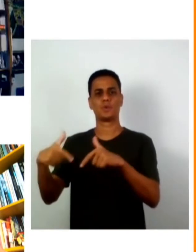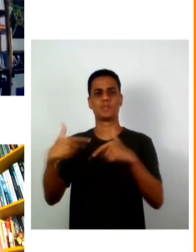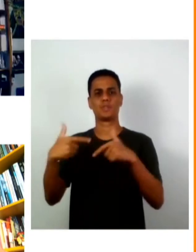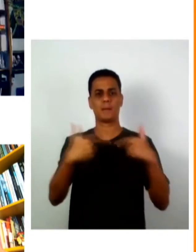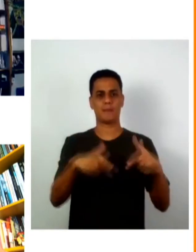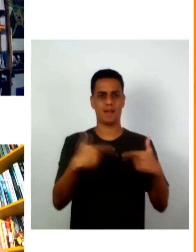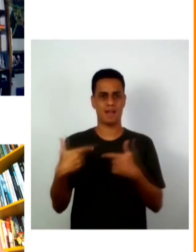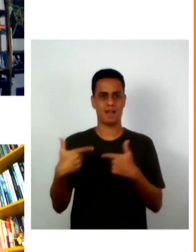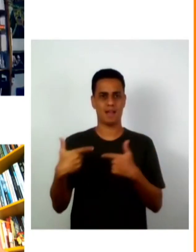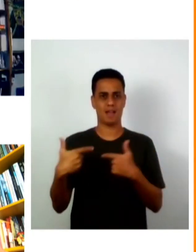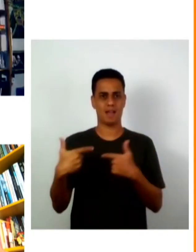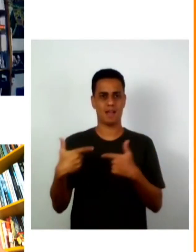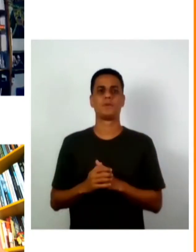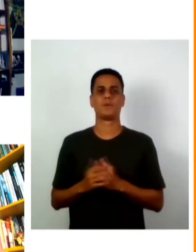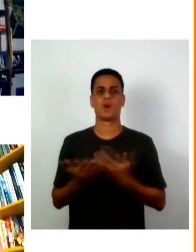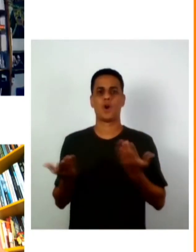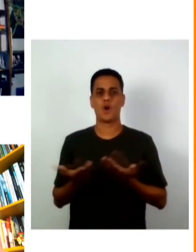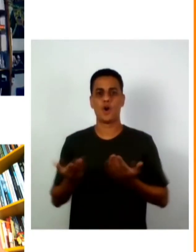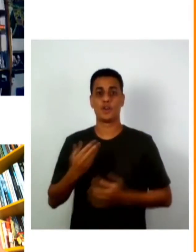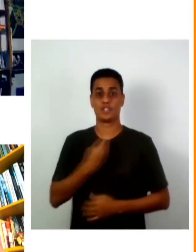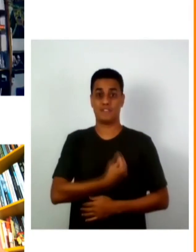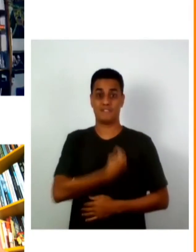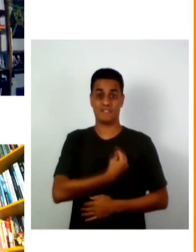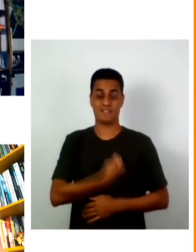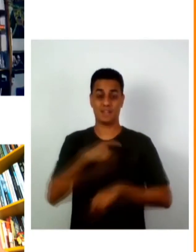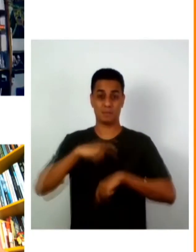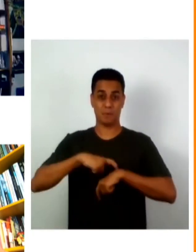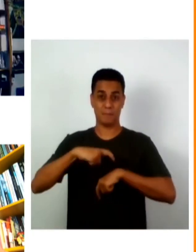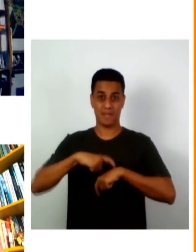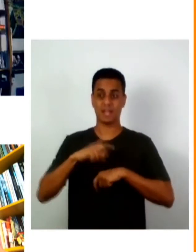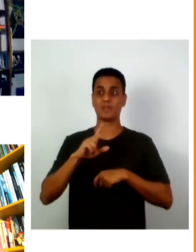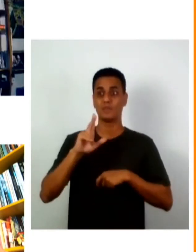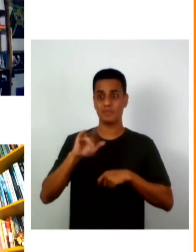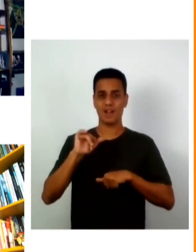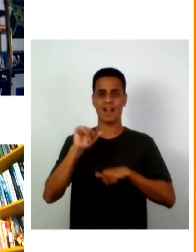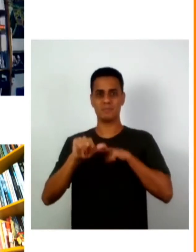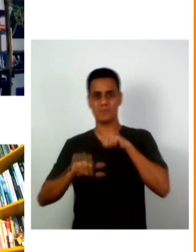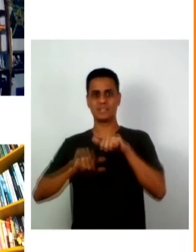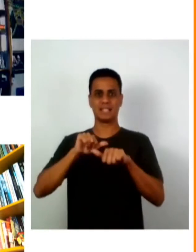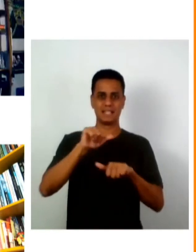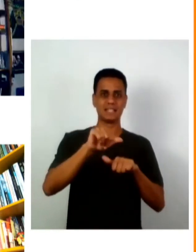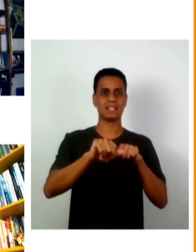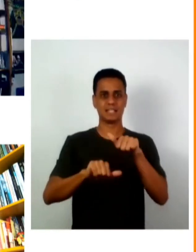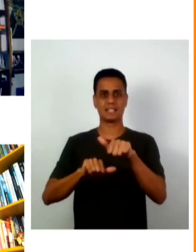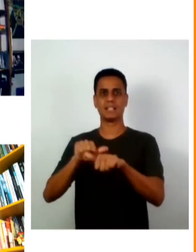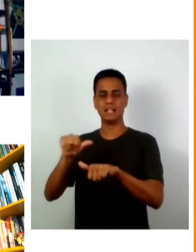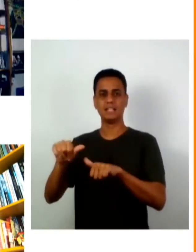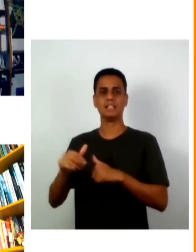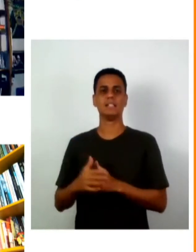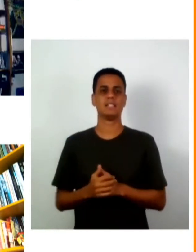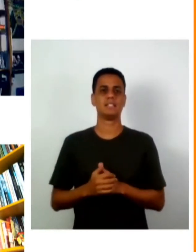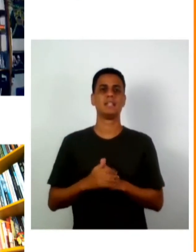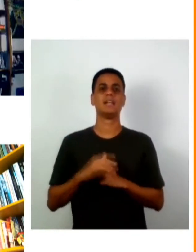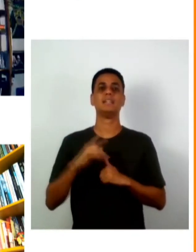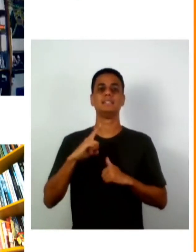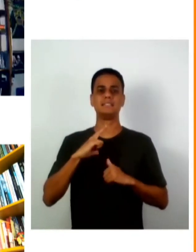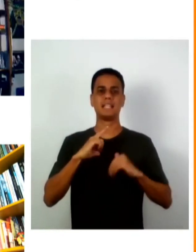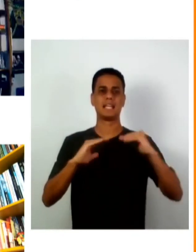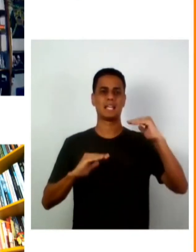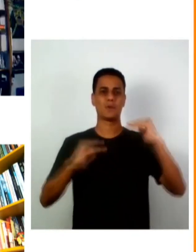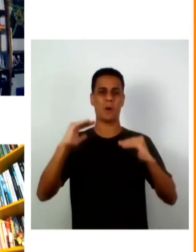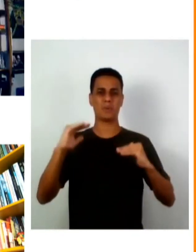relação ao que nós estamos vivendo neste momento as mudanças que vocês esperam ver as